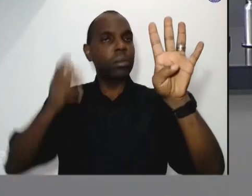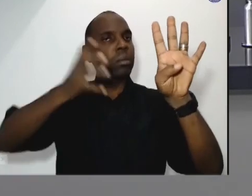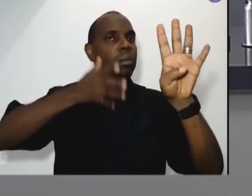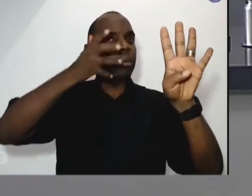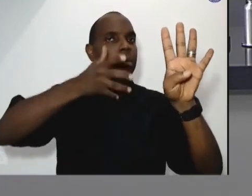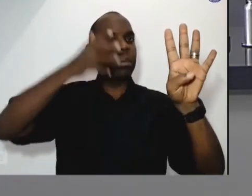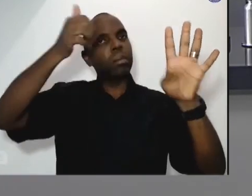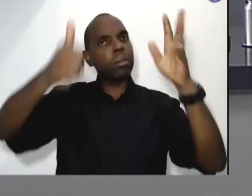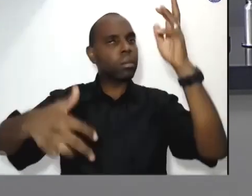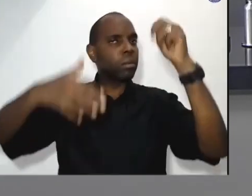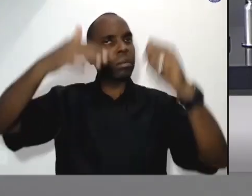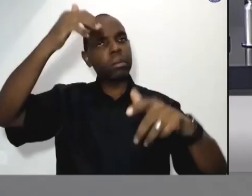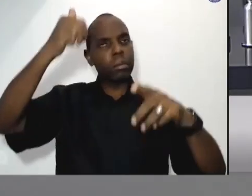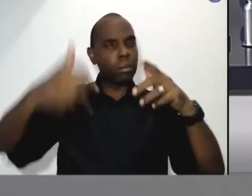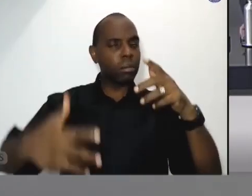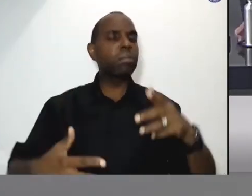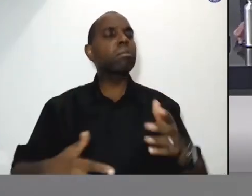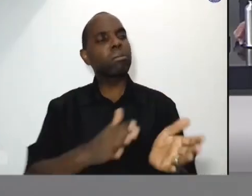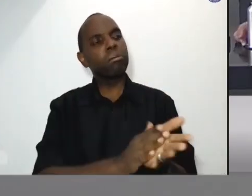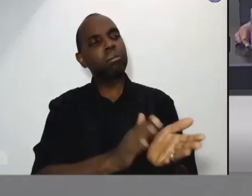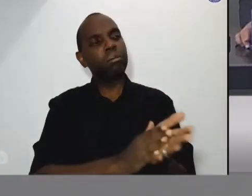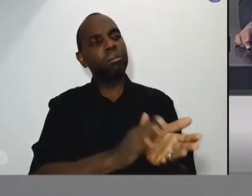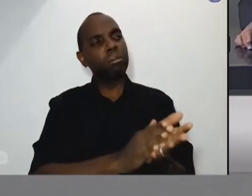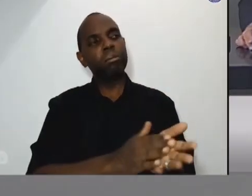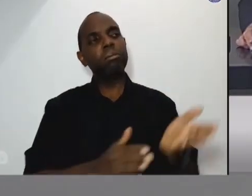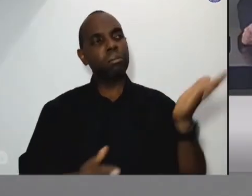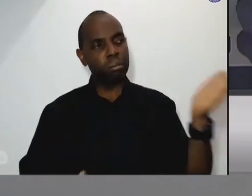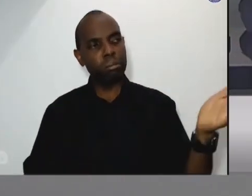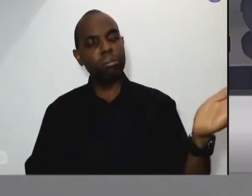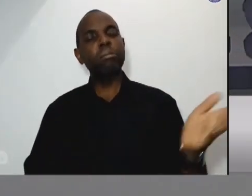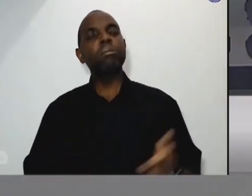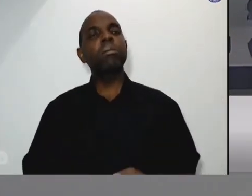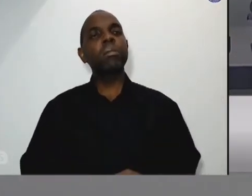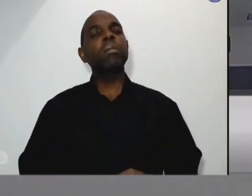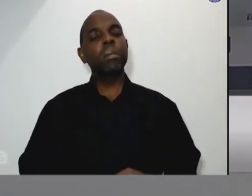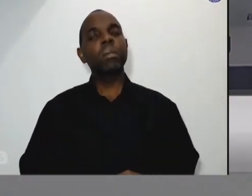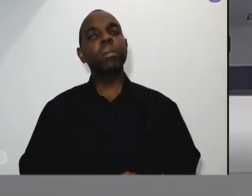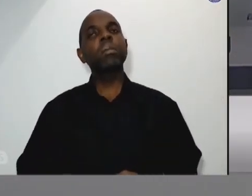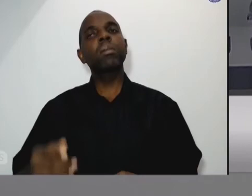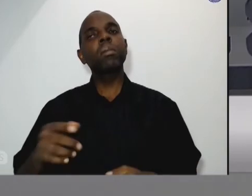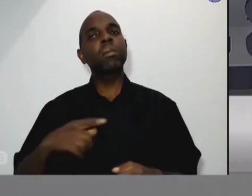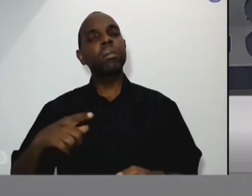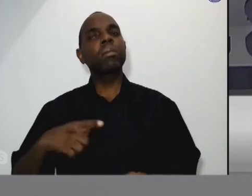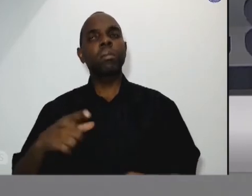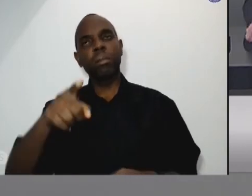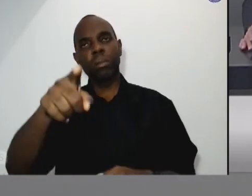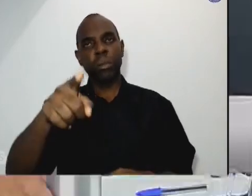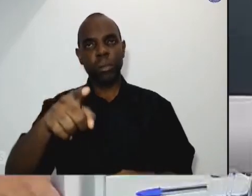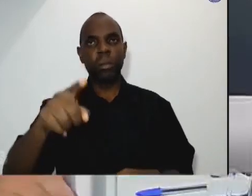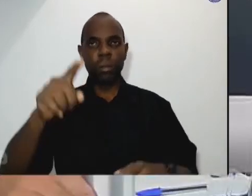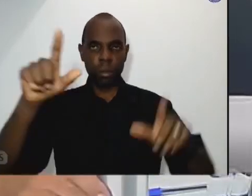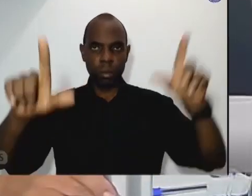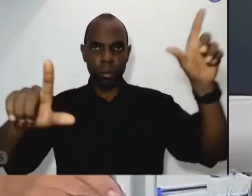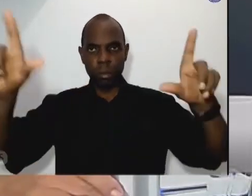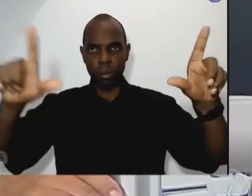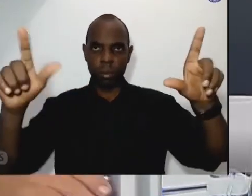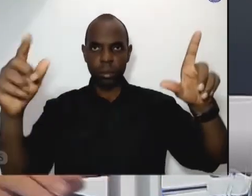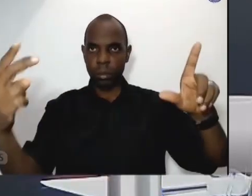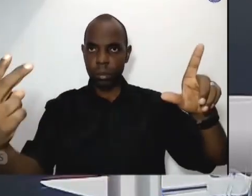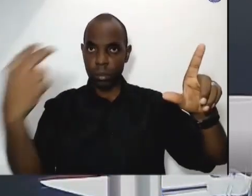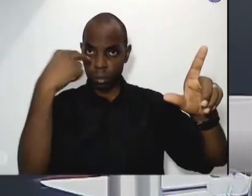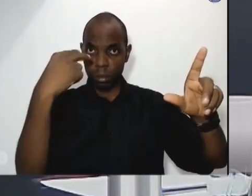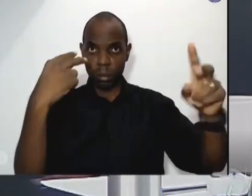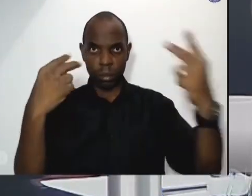fantástica nessa noite e quero falar com você telespectador a campanha da fraternidade